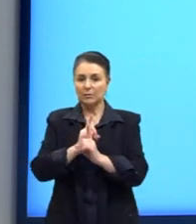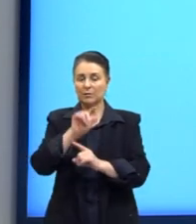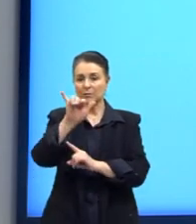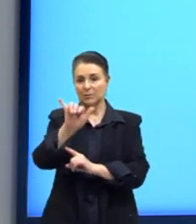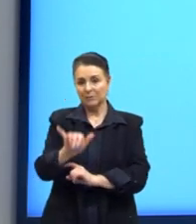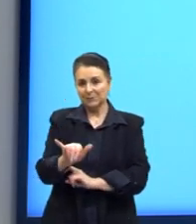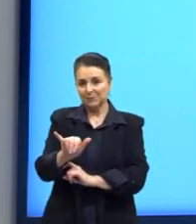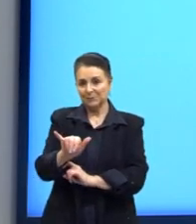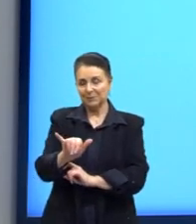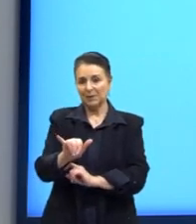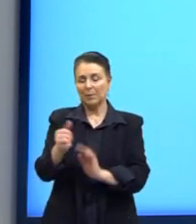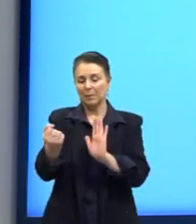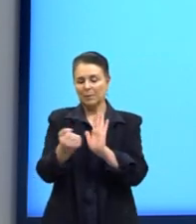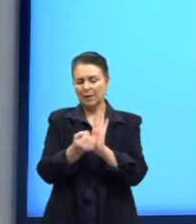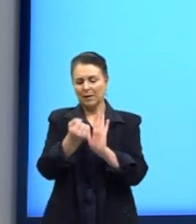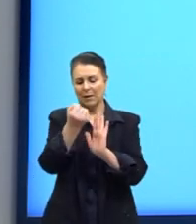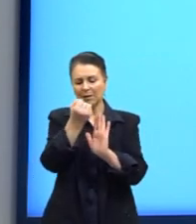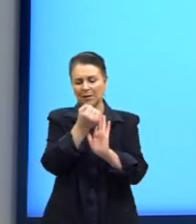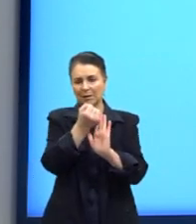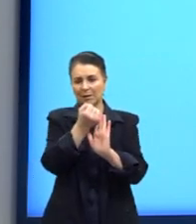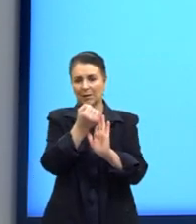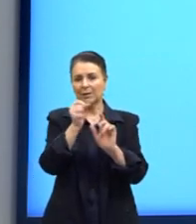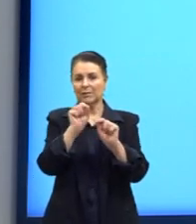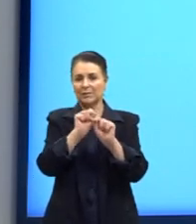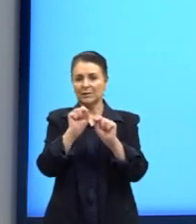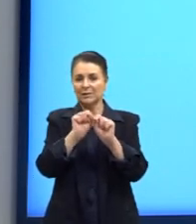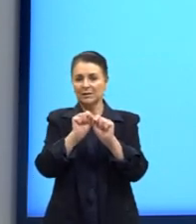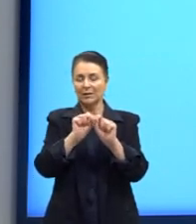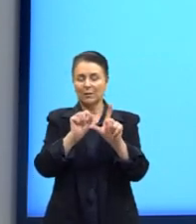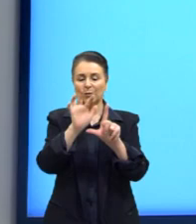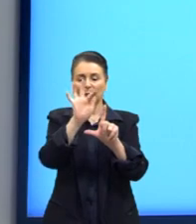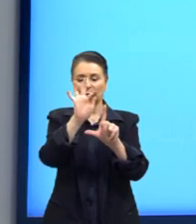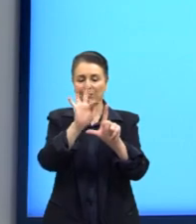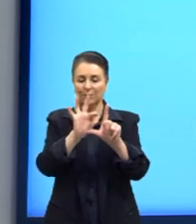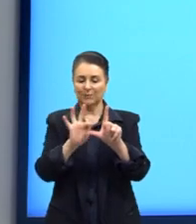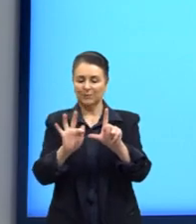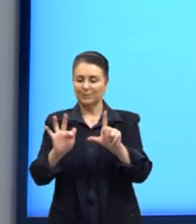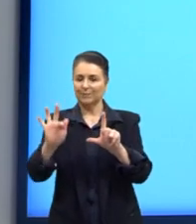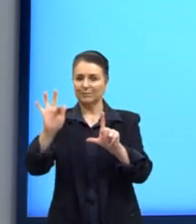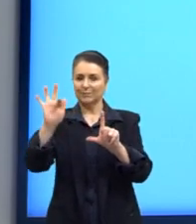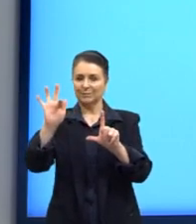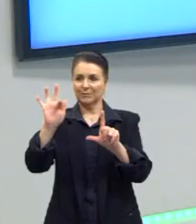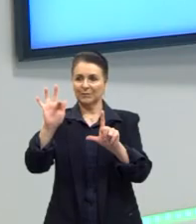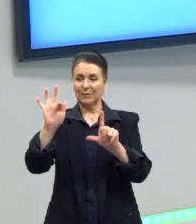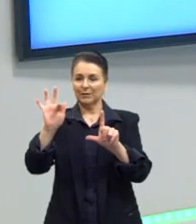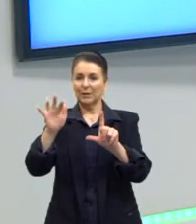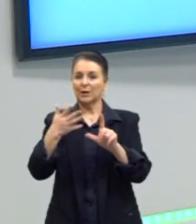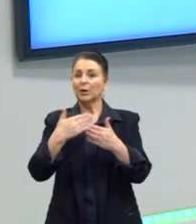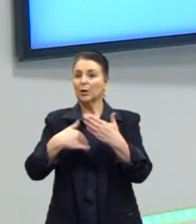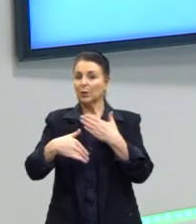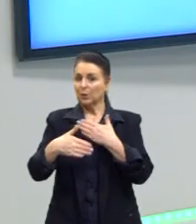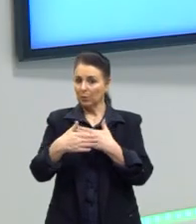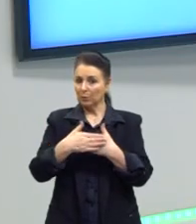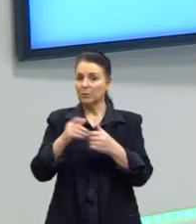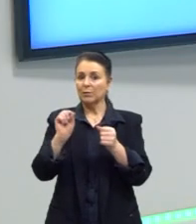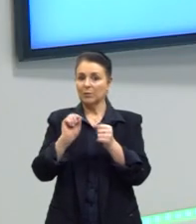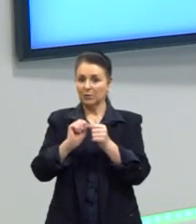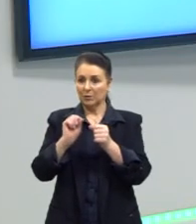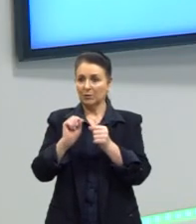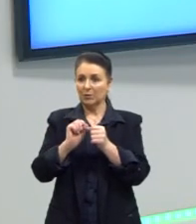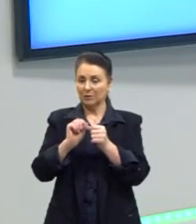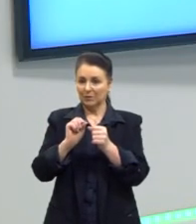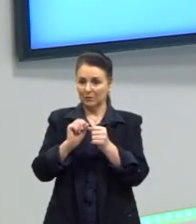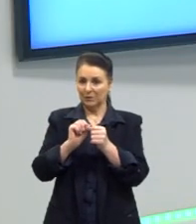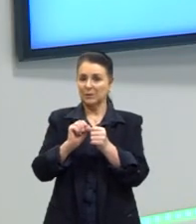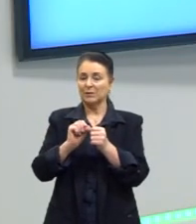y para marcar os pontos e traçar o nosso gráfico. Então, todo esse comportamento aí que nós seguimos em todas